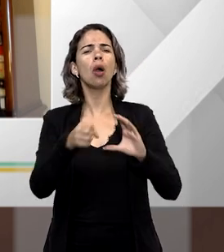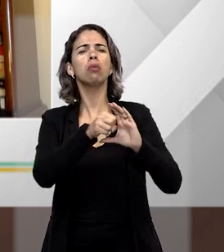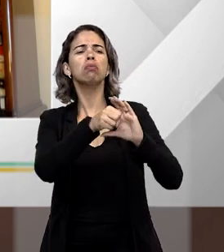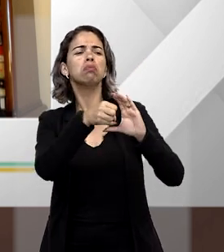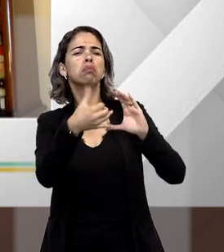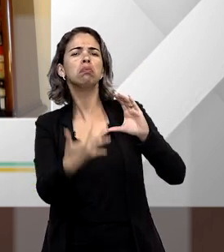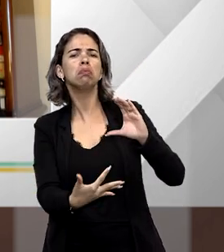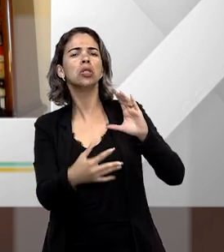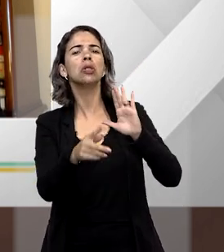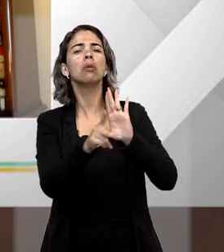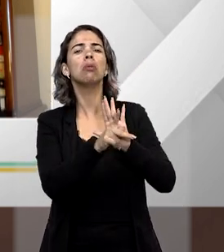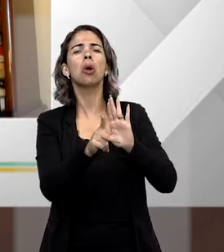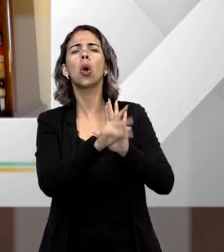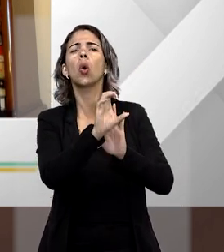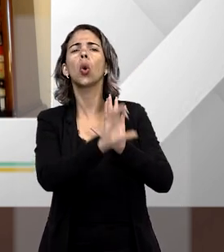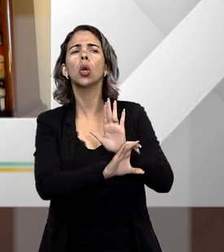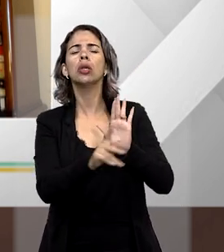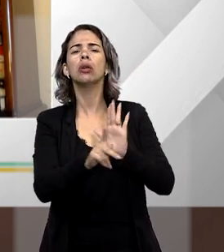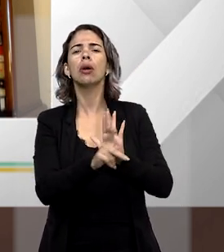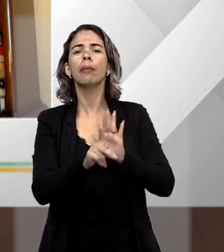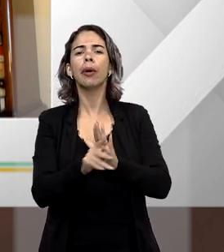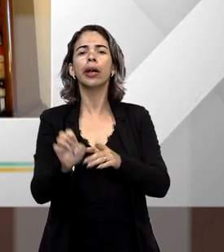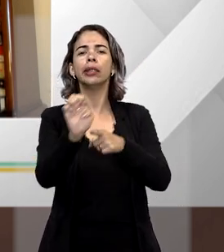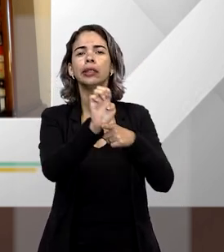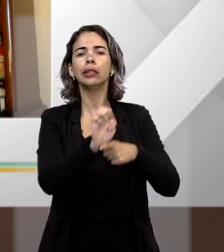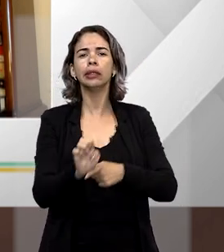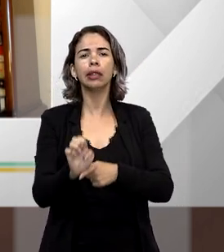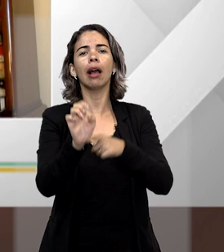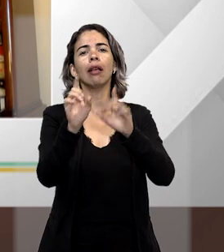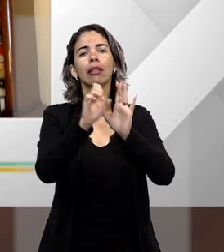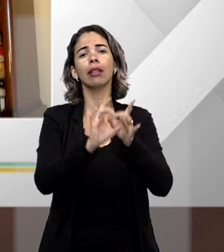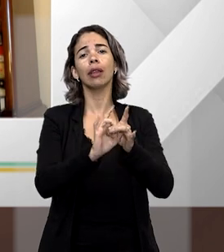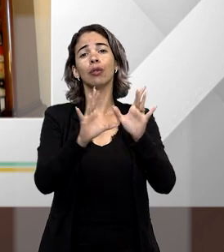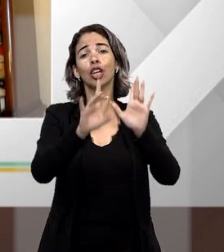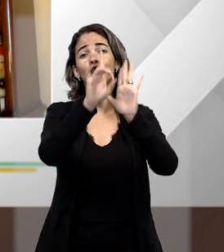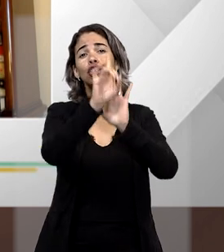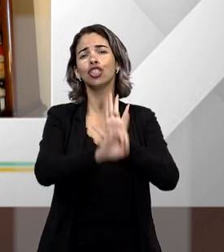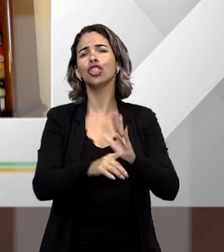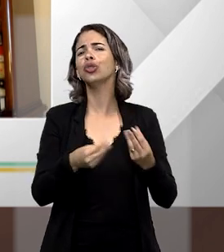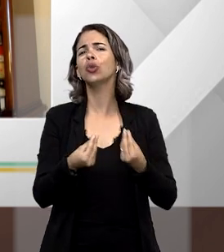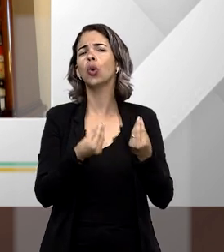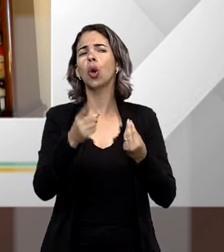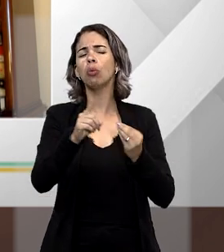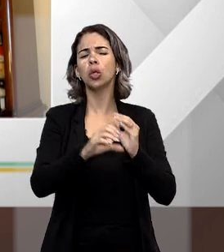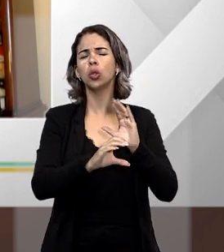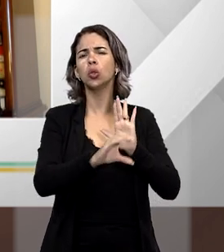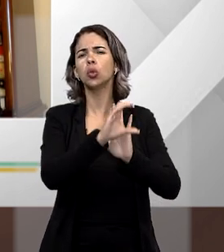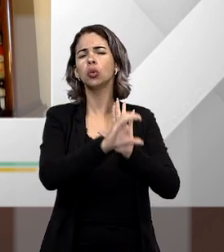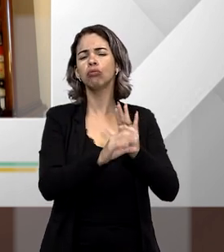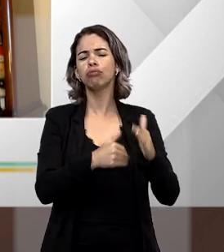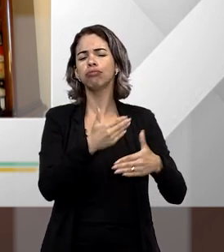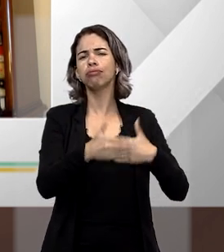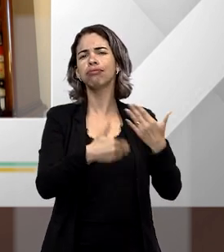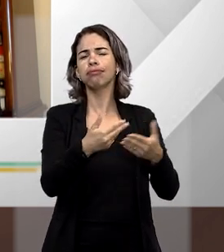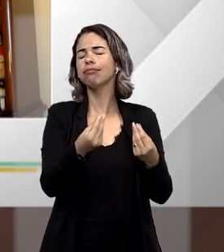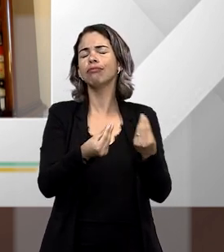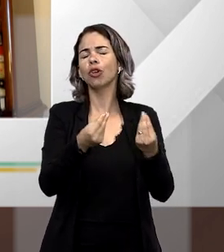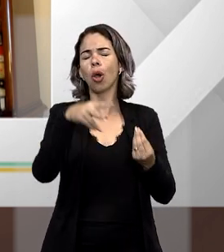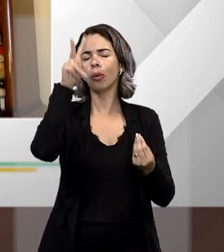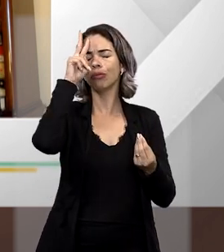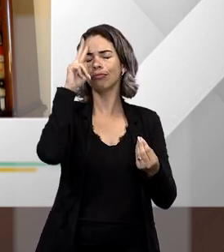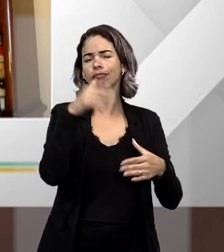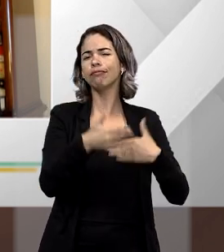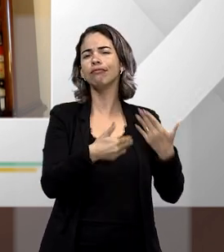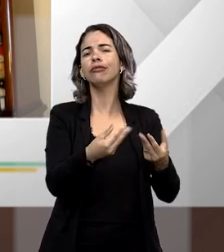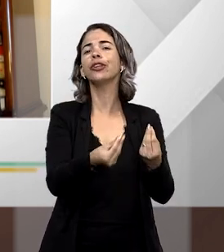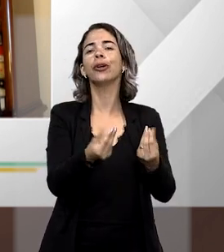é a definição de Estado Democrático de Direito adotada pelo ordenamento jurídico brasileiro e como é que esse conceito evoluiu aí ao longo da